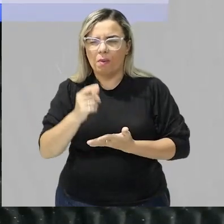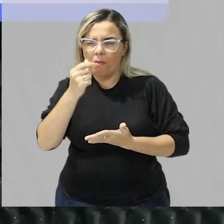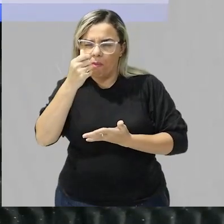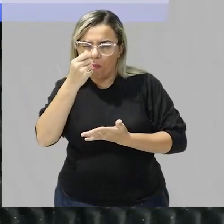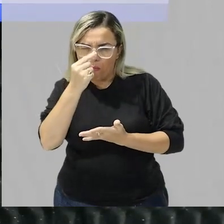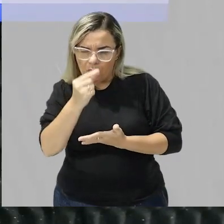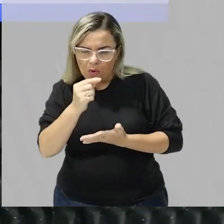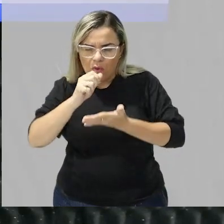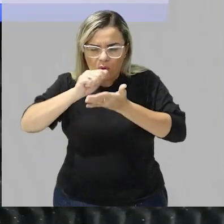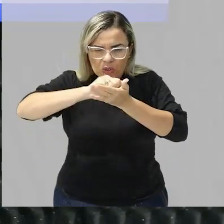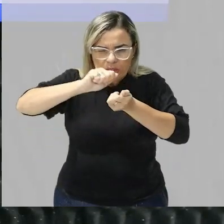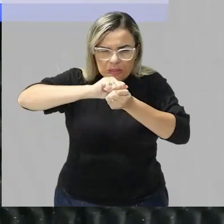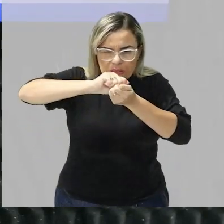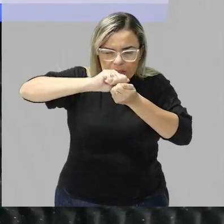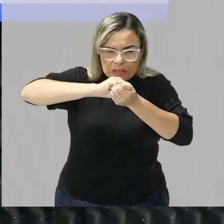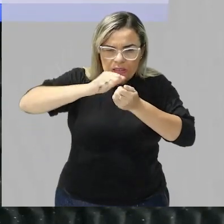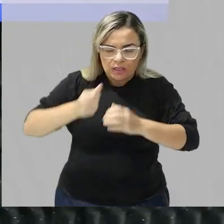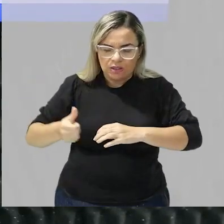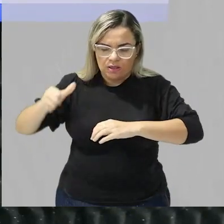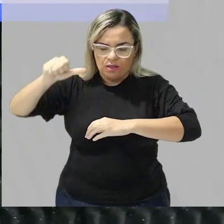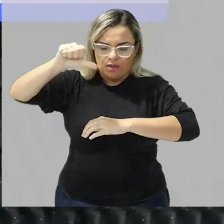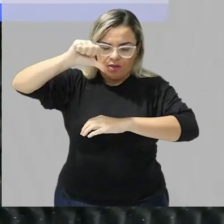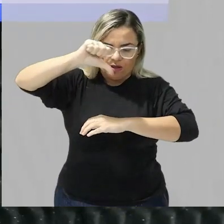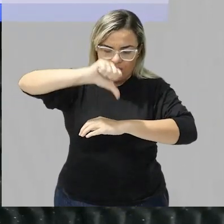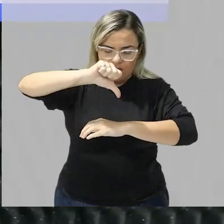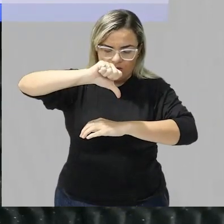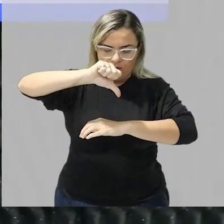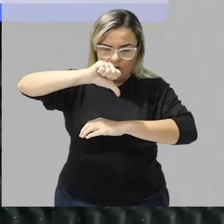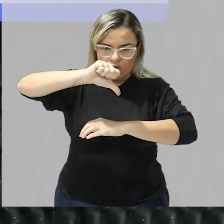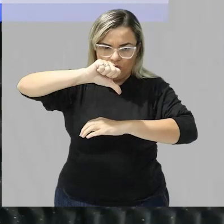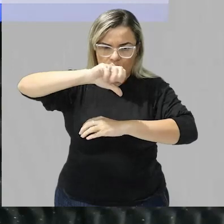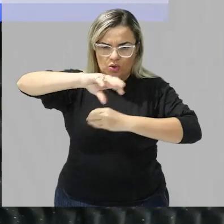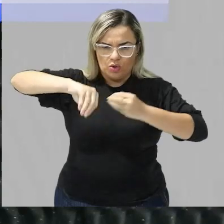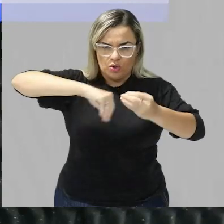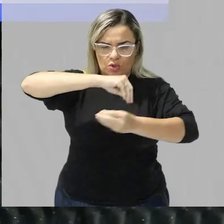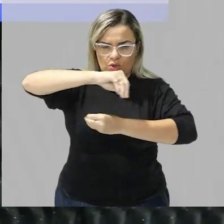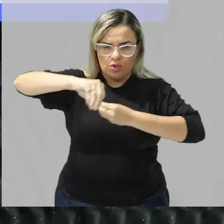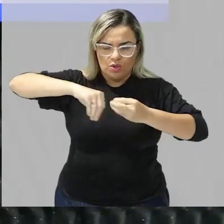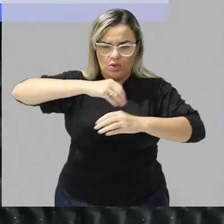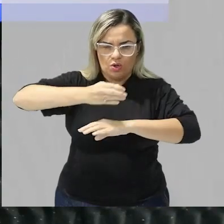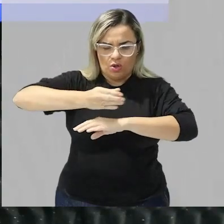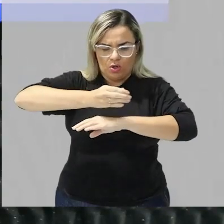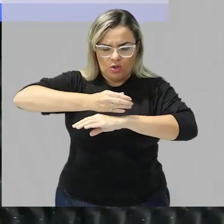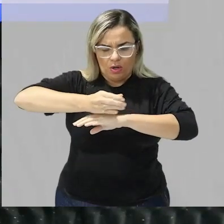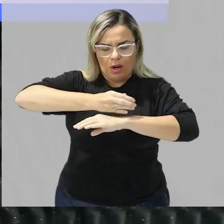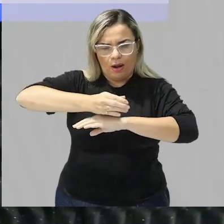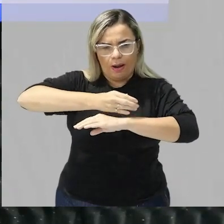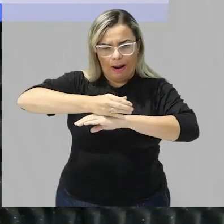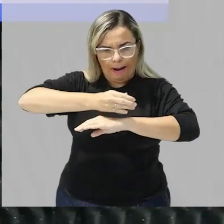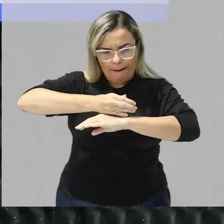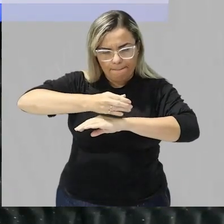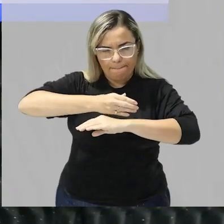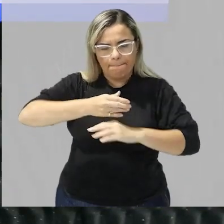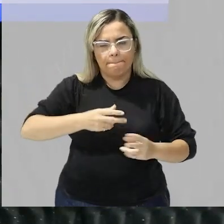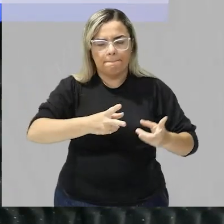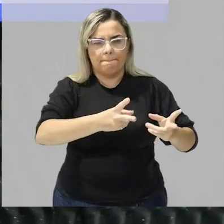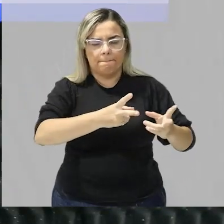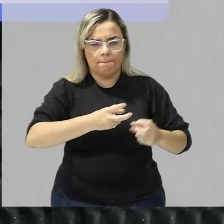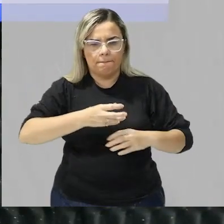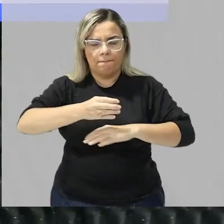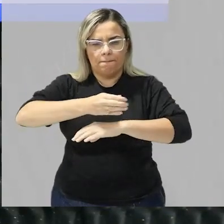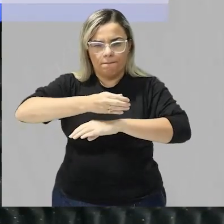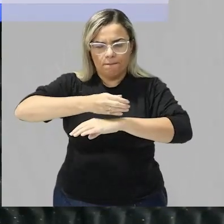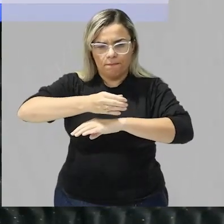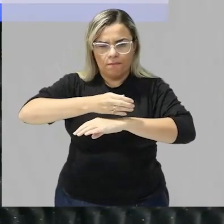detergente e misturar juntamente com a água e o óleo e sacudir você vai perceber que a